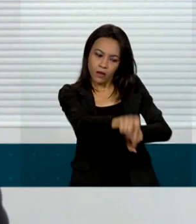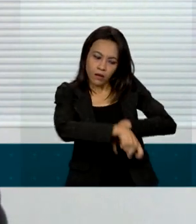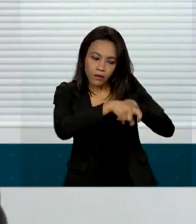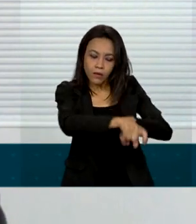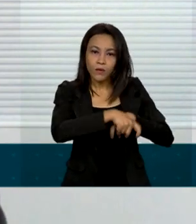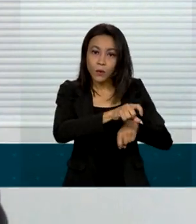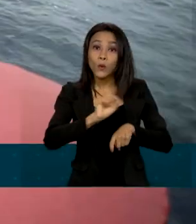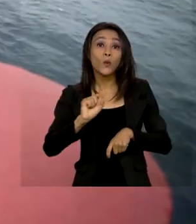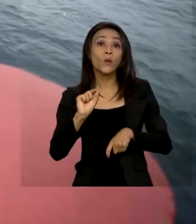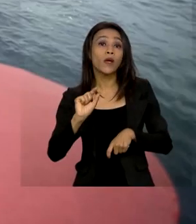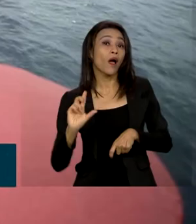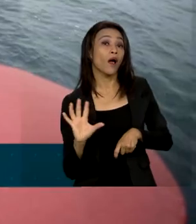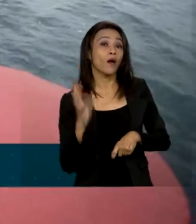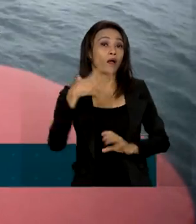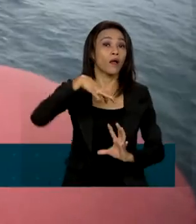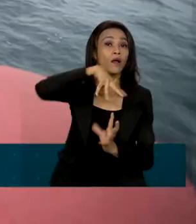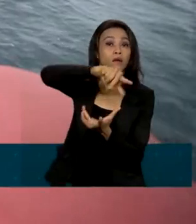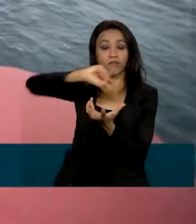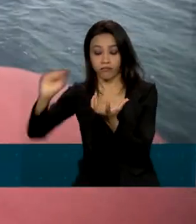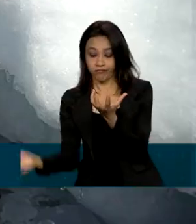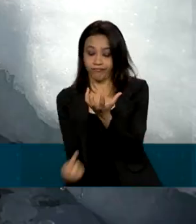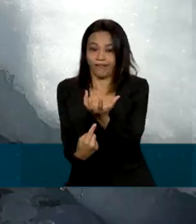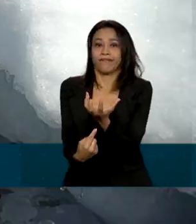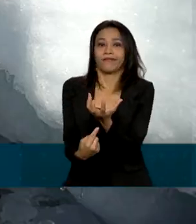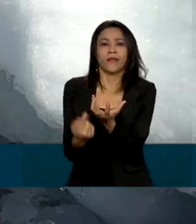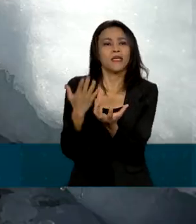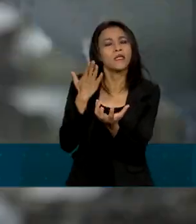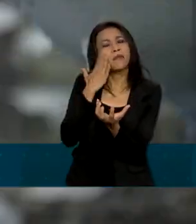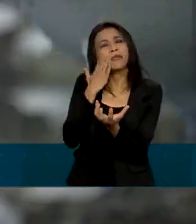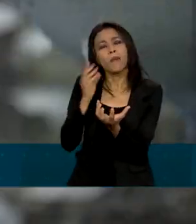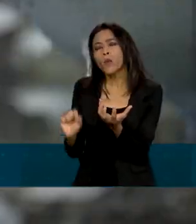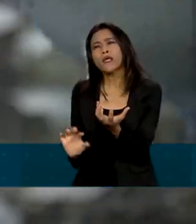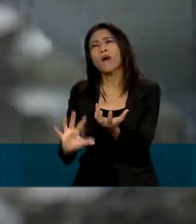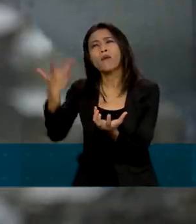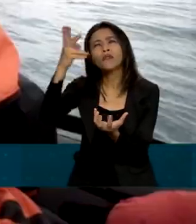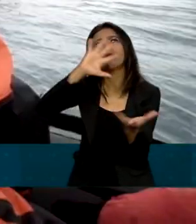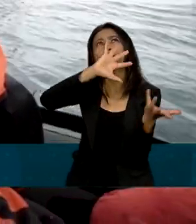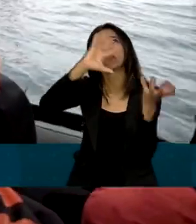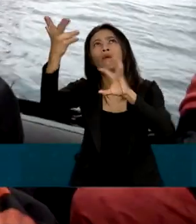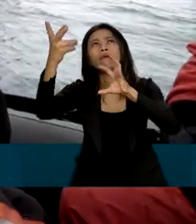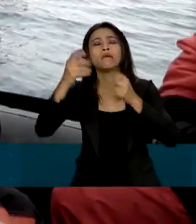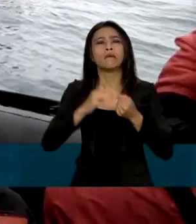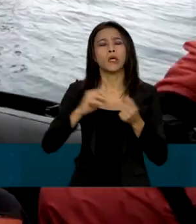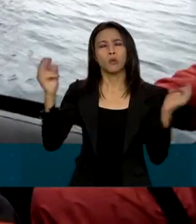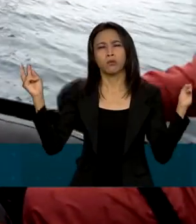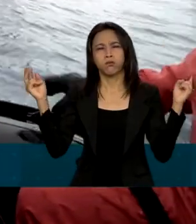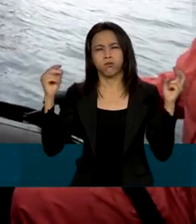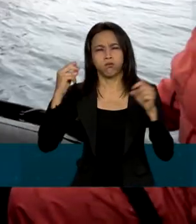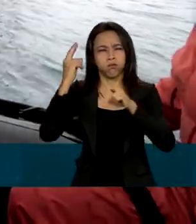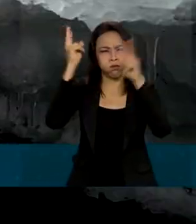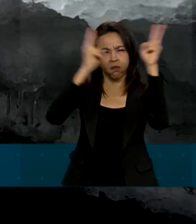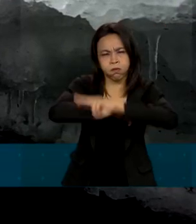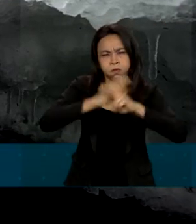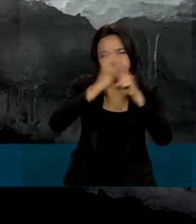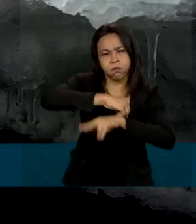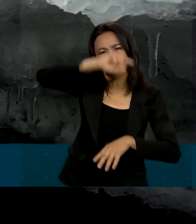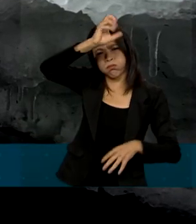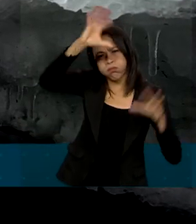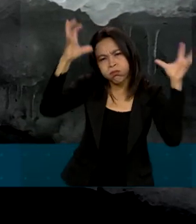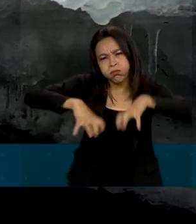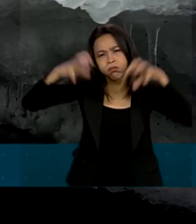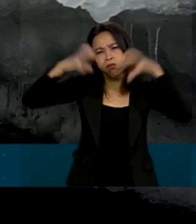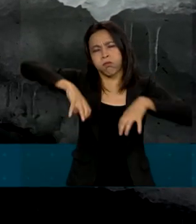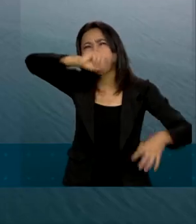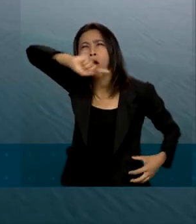e também a gente prever o que está acontecendo com o clima, por exemplo, tempestades, para que a gente possa se